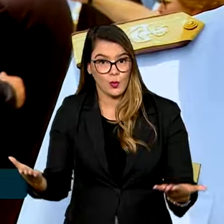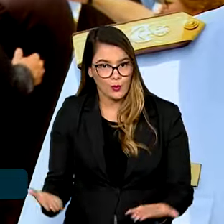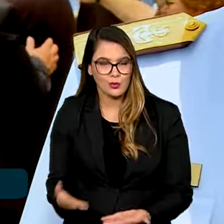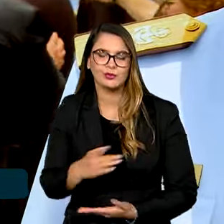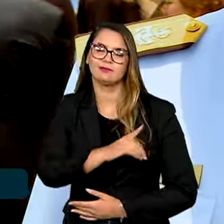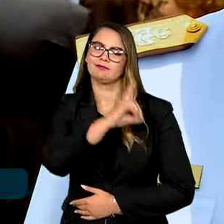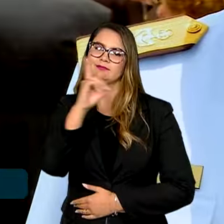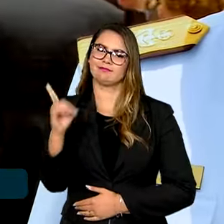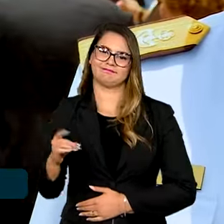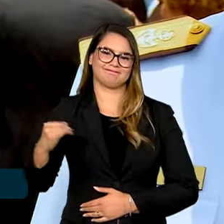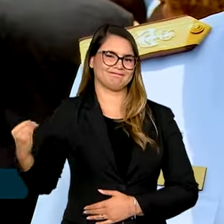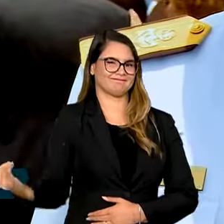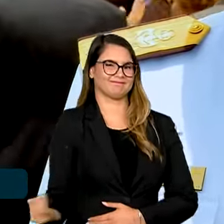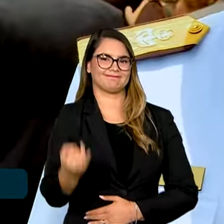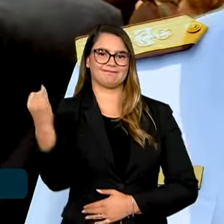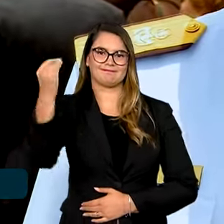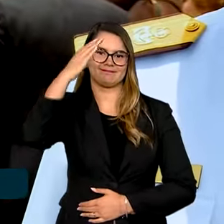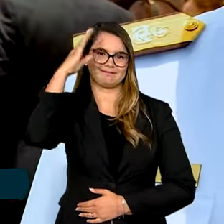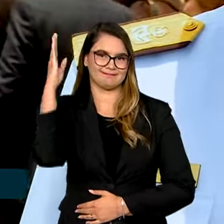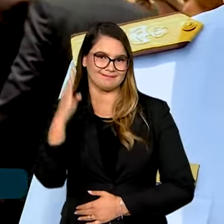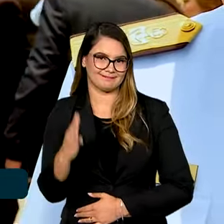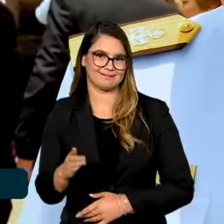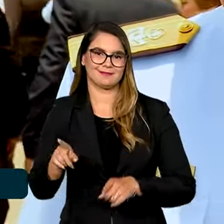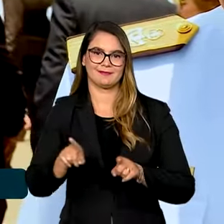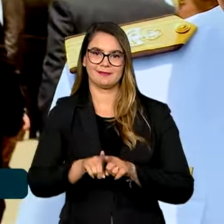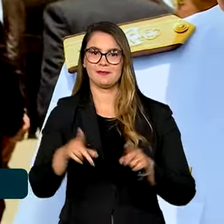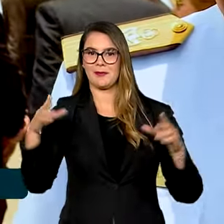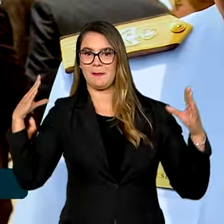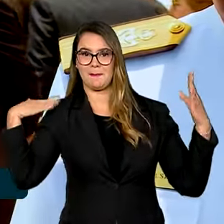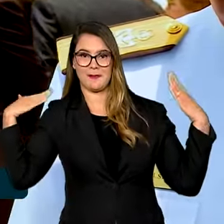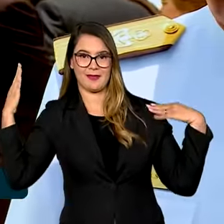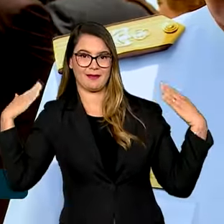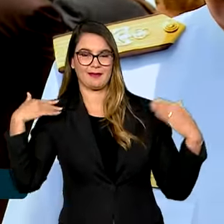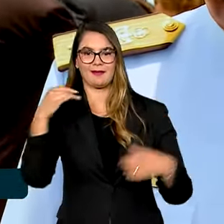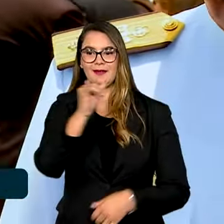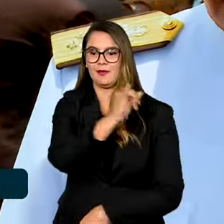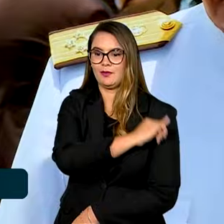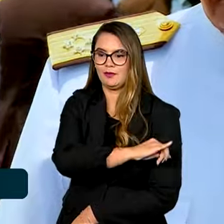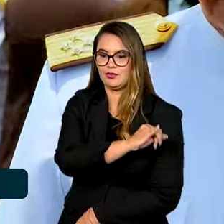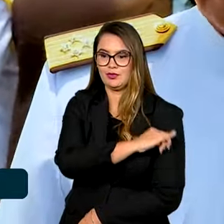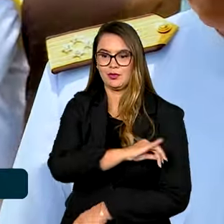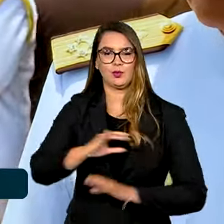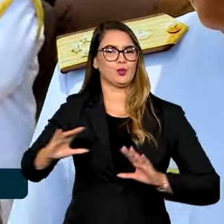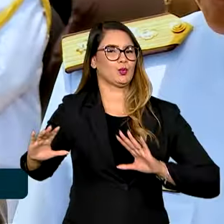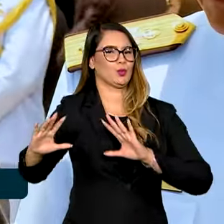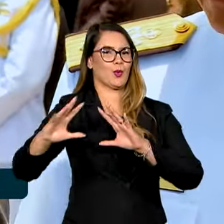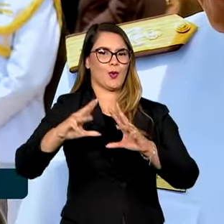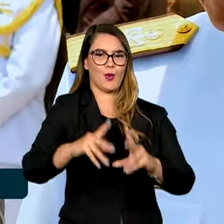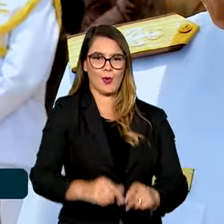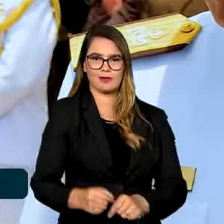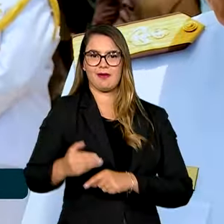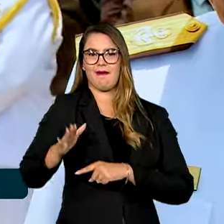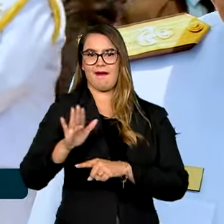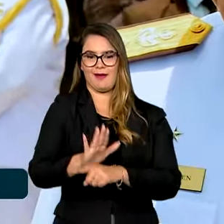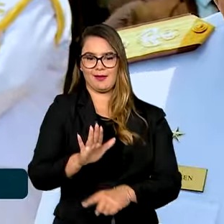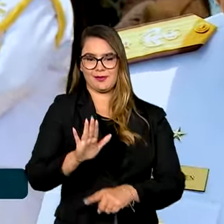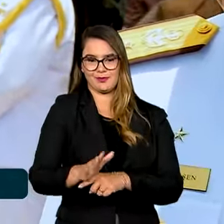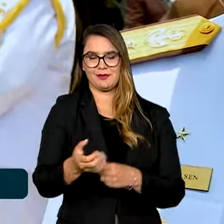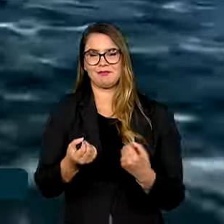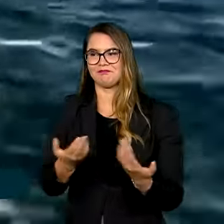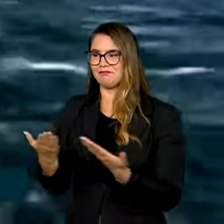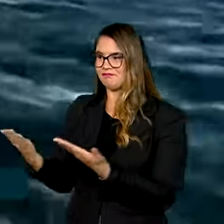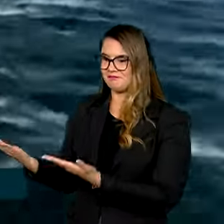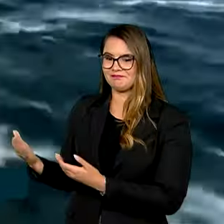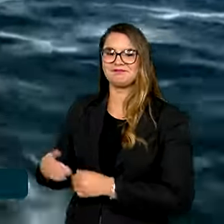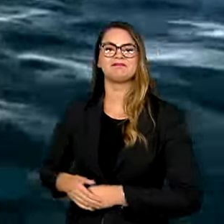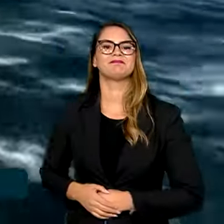importantíssimo para o Brasil, para a Marinha, para o estado do Rio, para todos que contribuíram para fazer essa grande